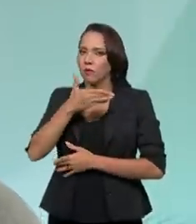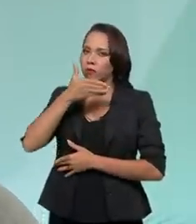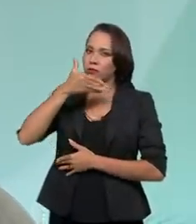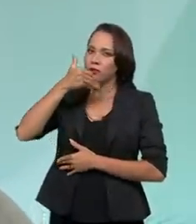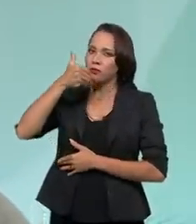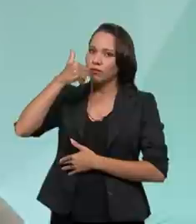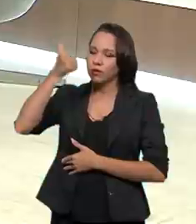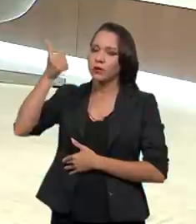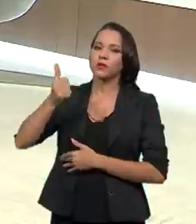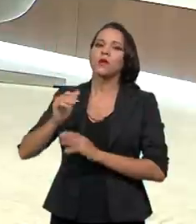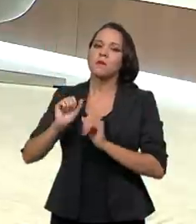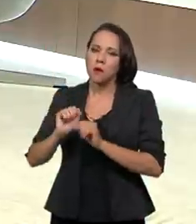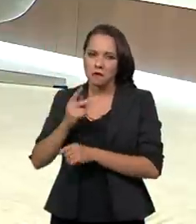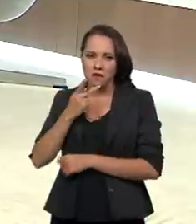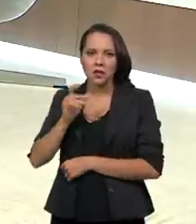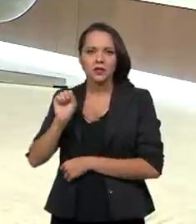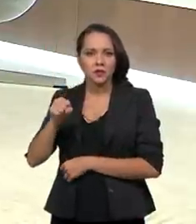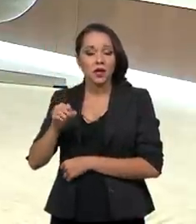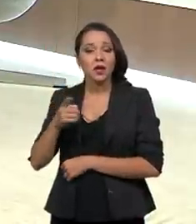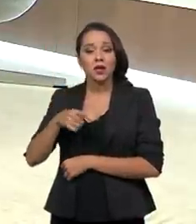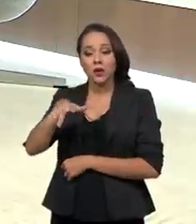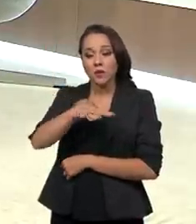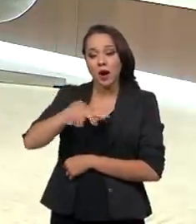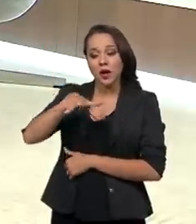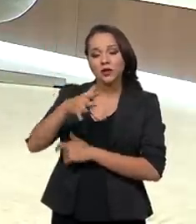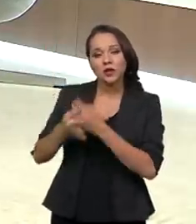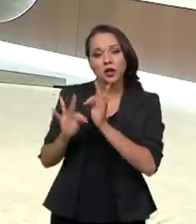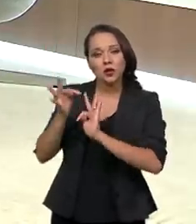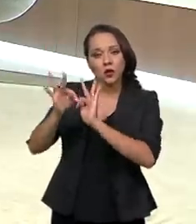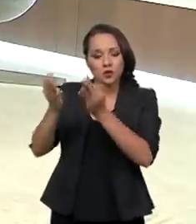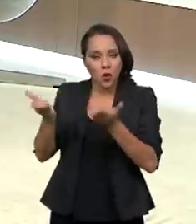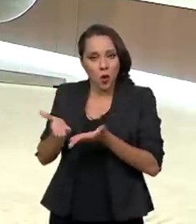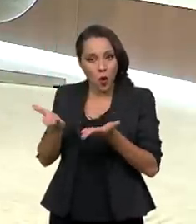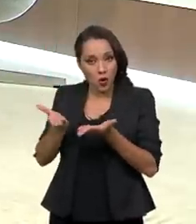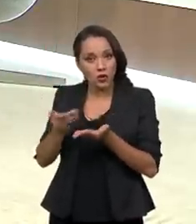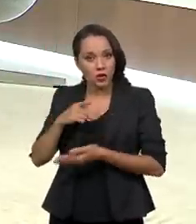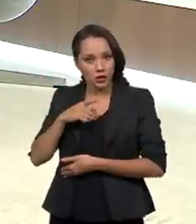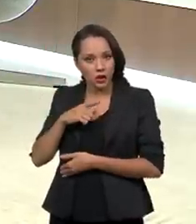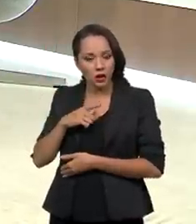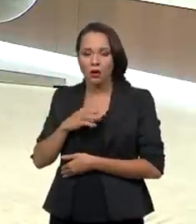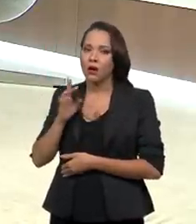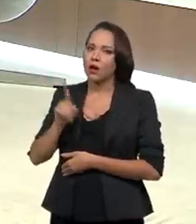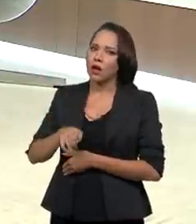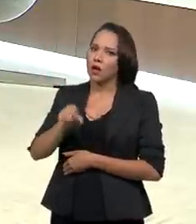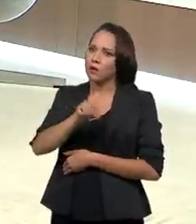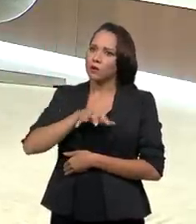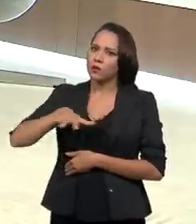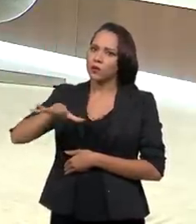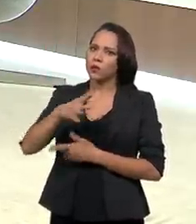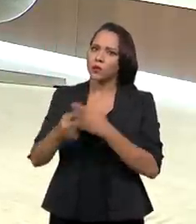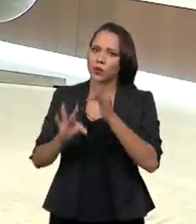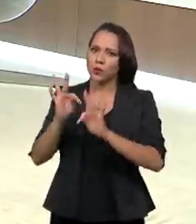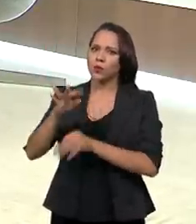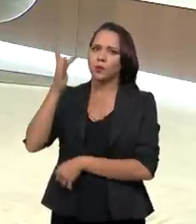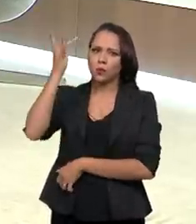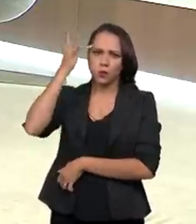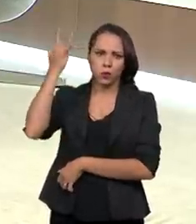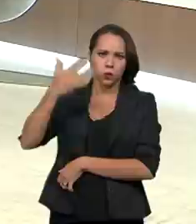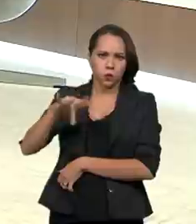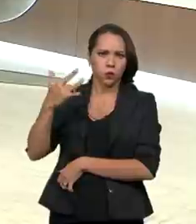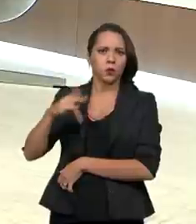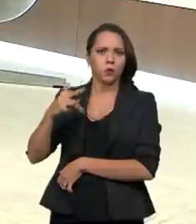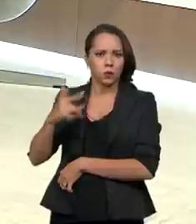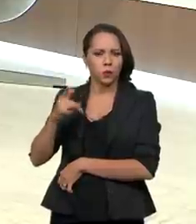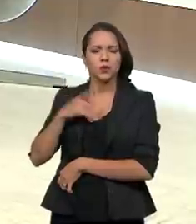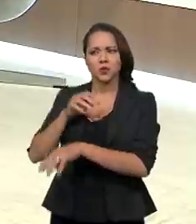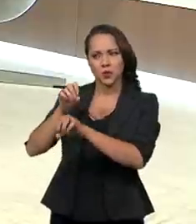longo desse tempo. Posso dizer que o parque tecnológico hoje disponível é um parque tecnológico à altura de